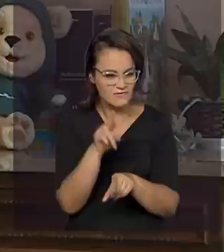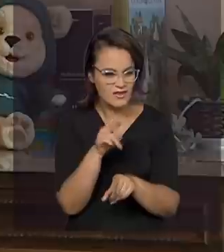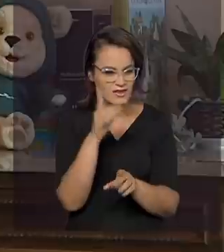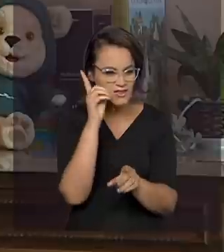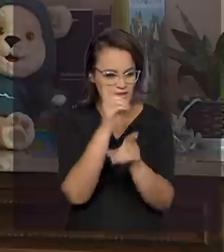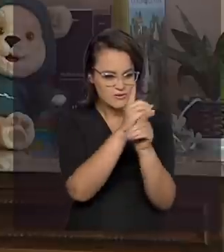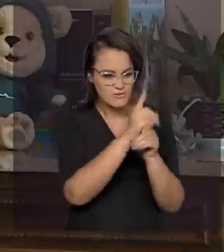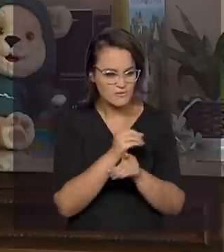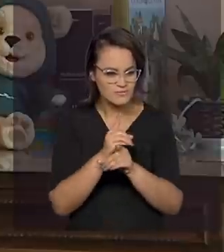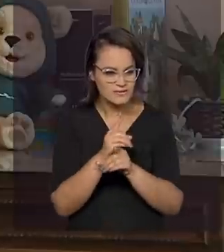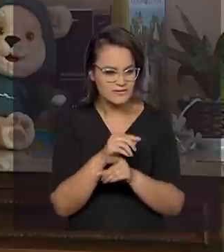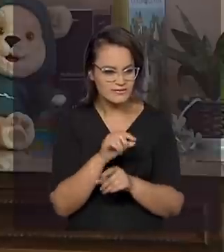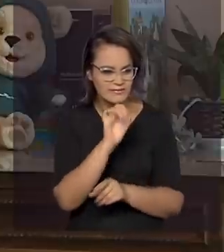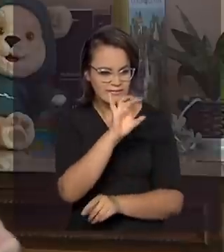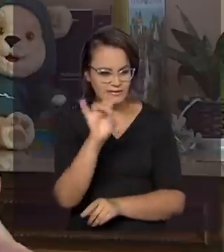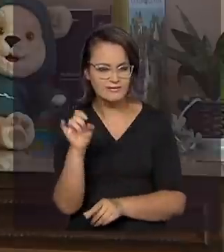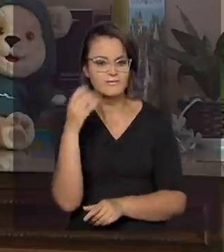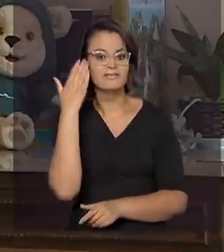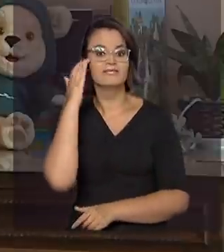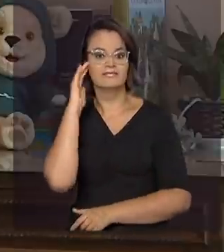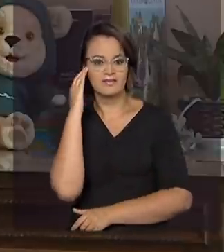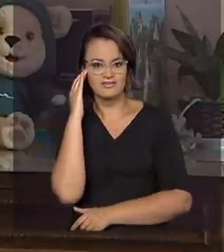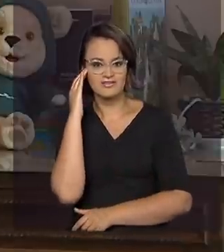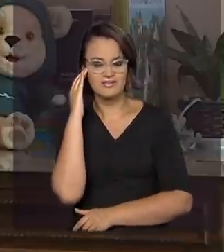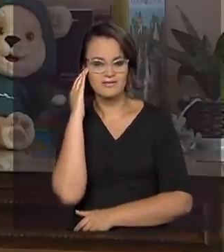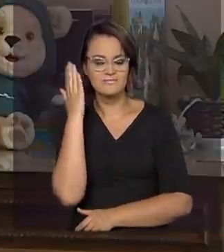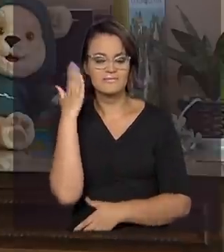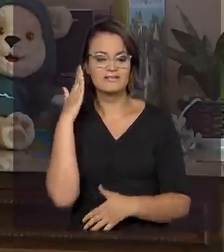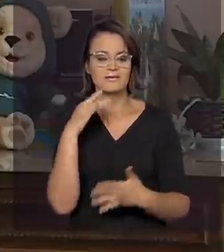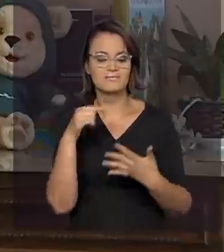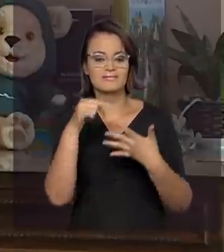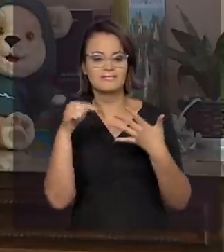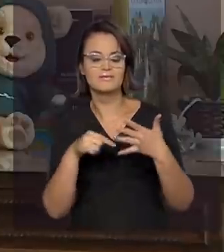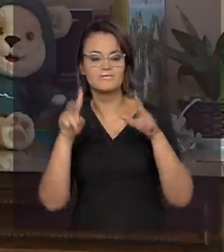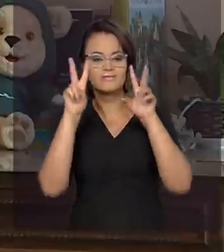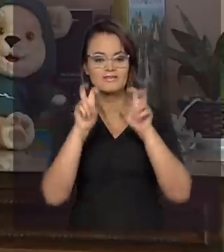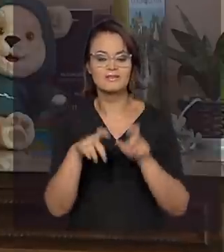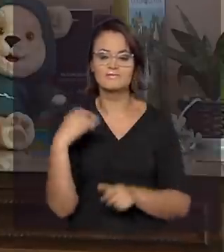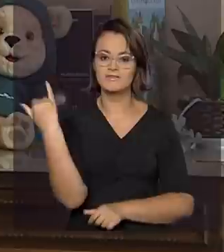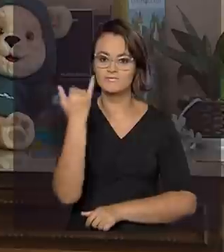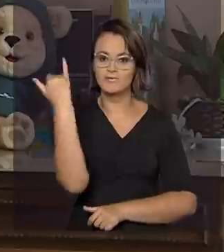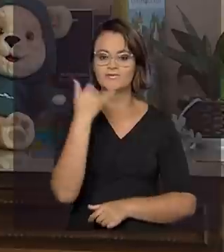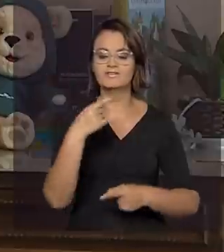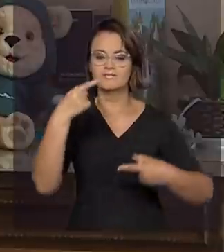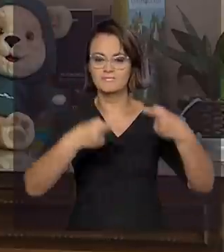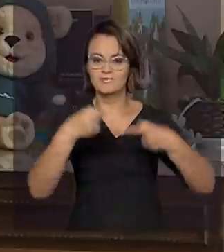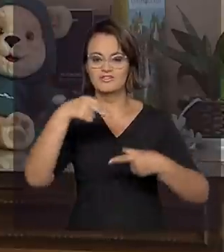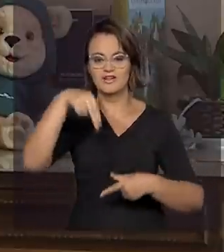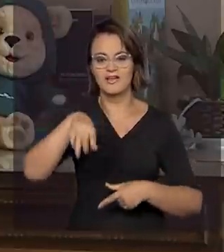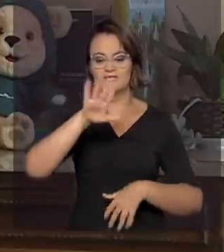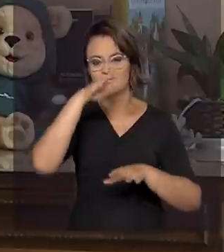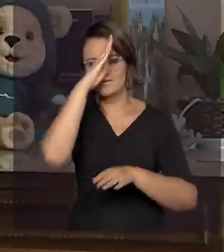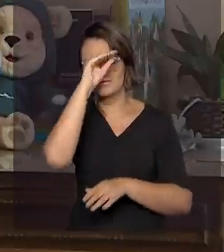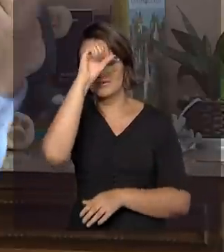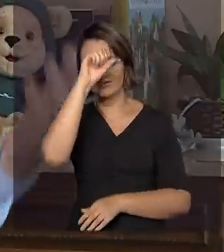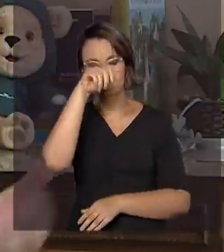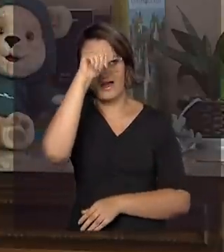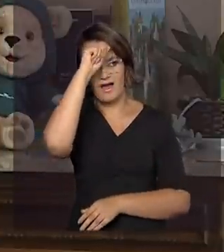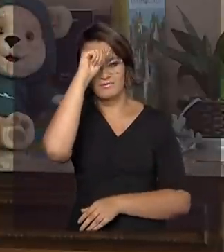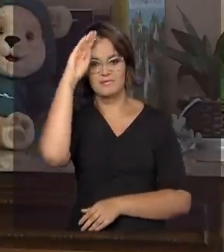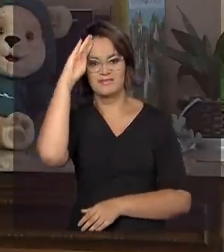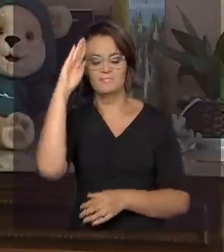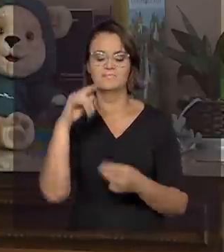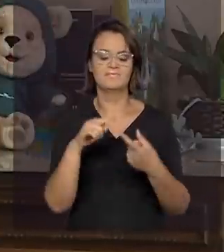literacia e a numeracia. São, basicamente, esses os temas da Política Nacional de Alfabetização. Então, a política apresenta